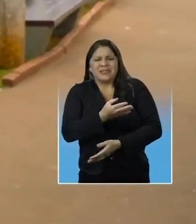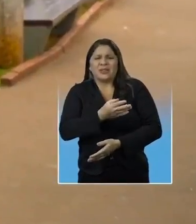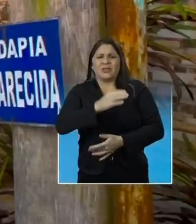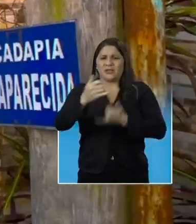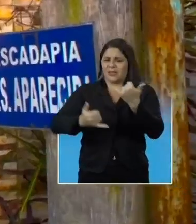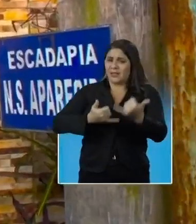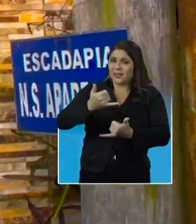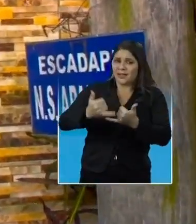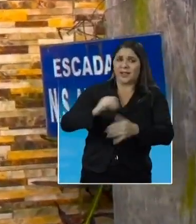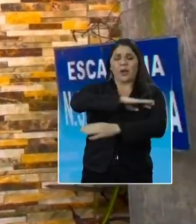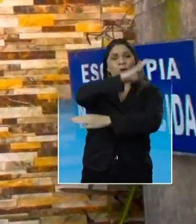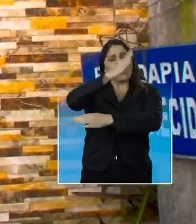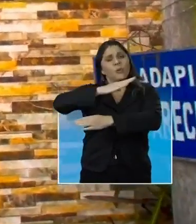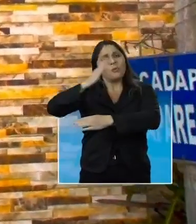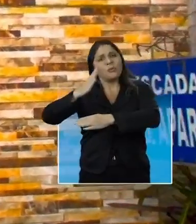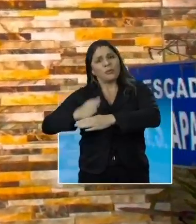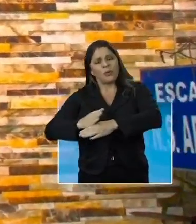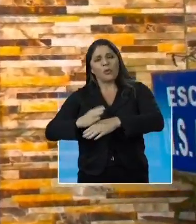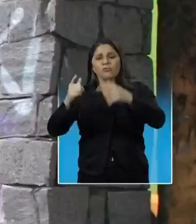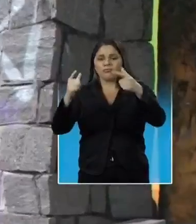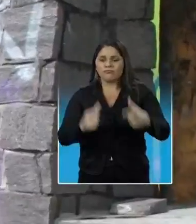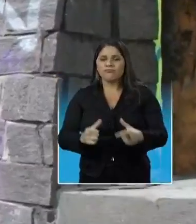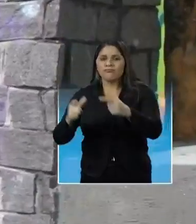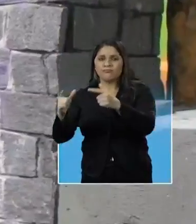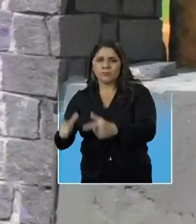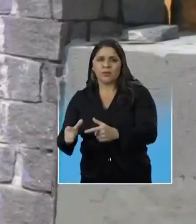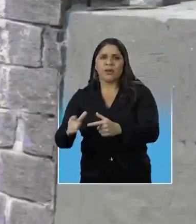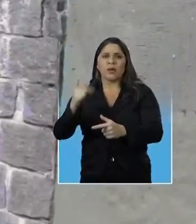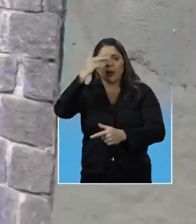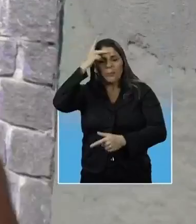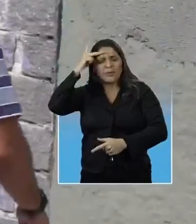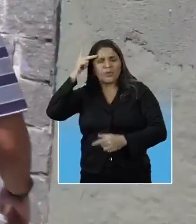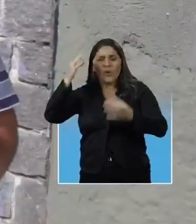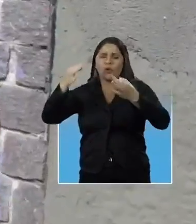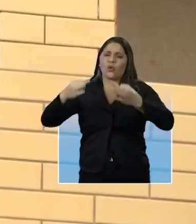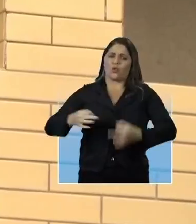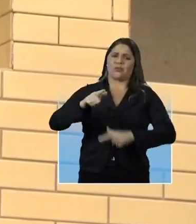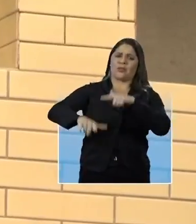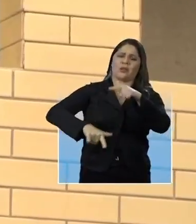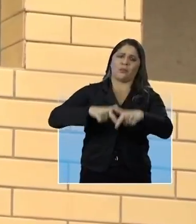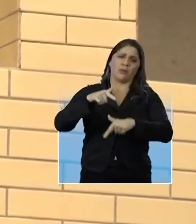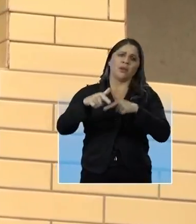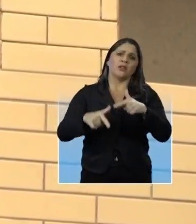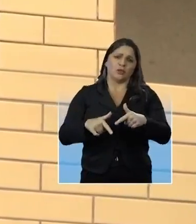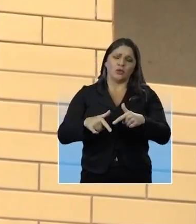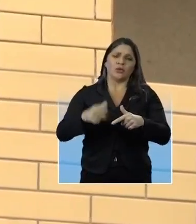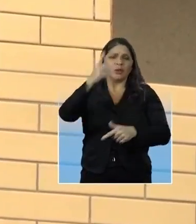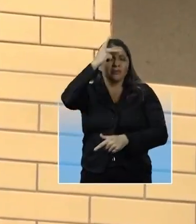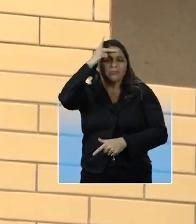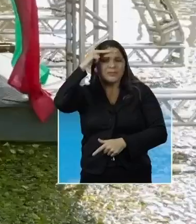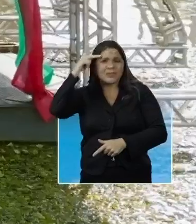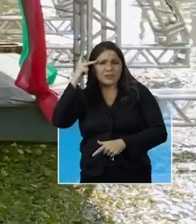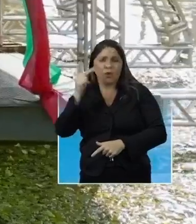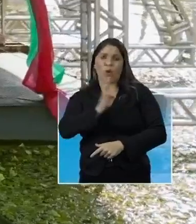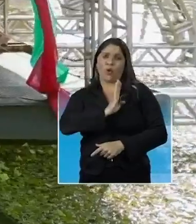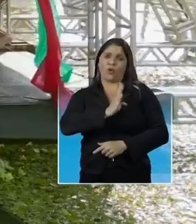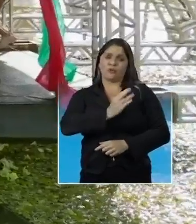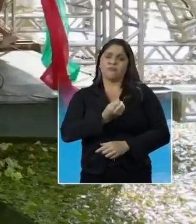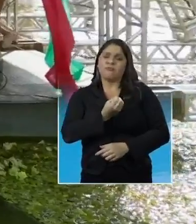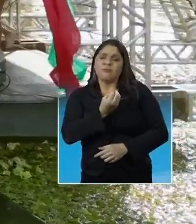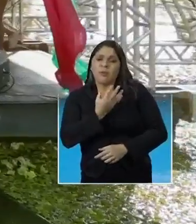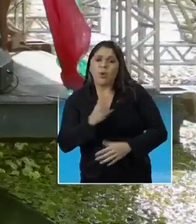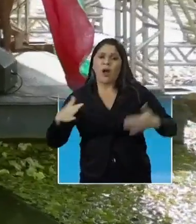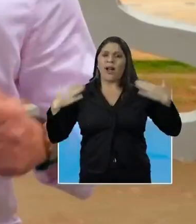áreas de lazer. Os morros são locais de gente honesta, trabalhadora, gente de bom coração,